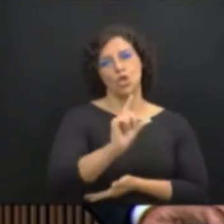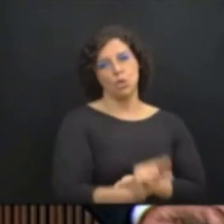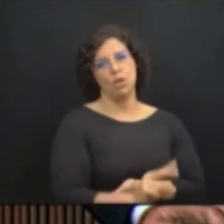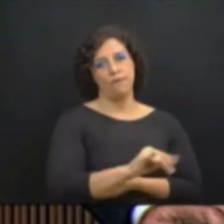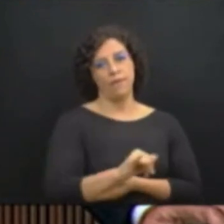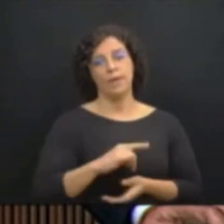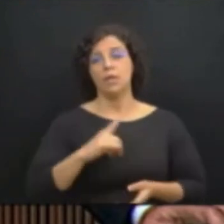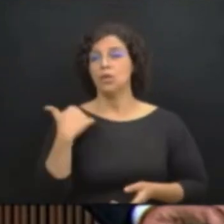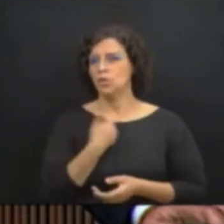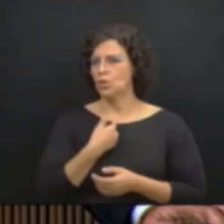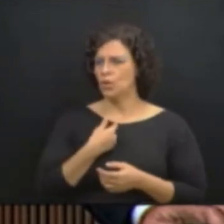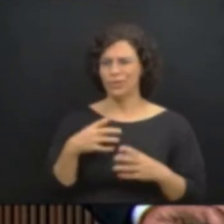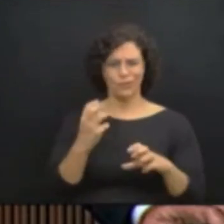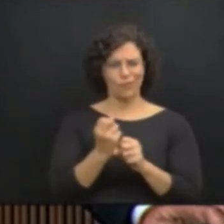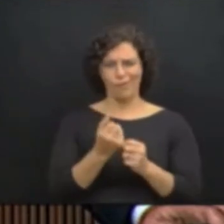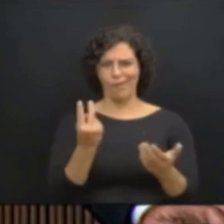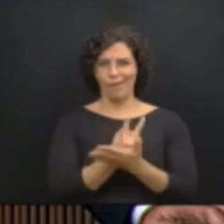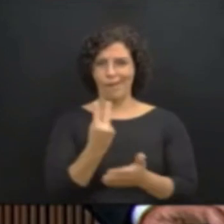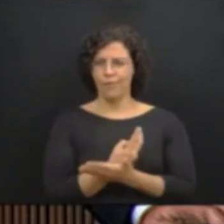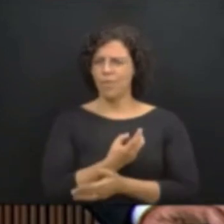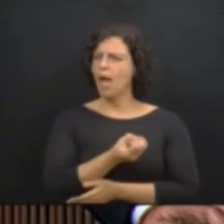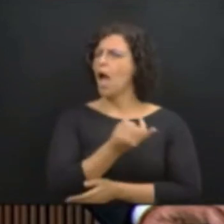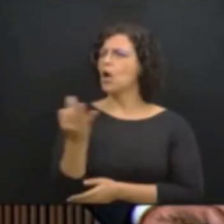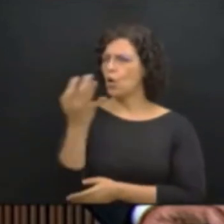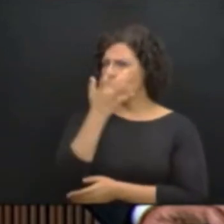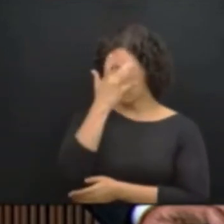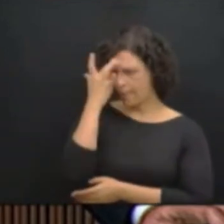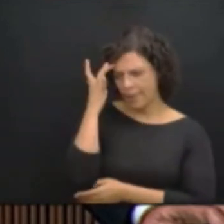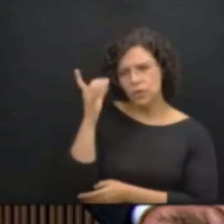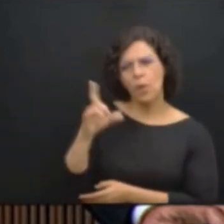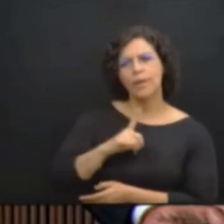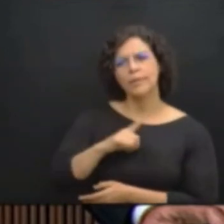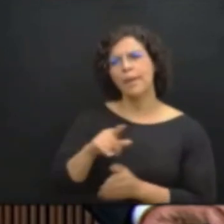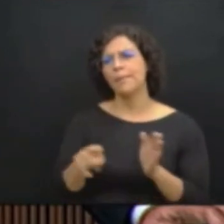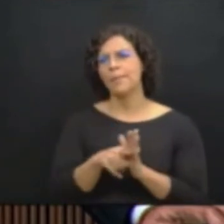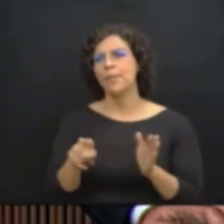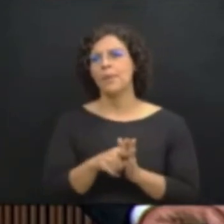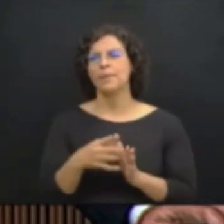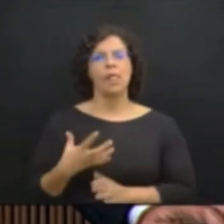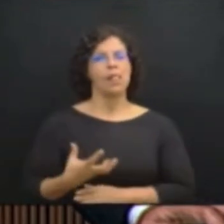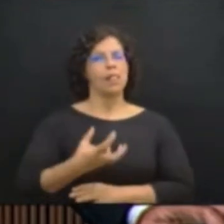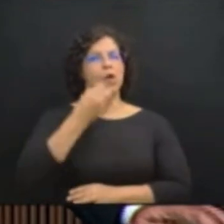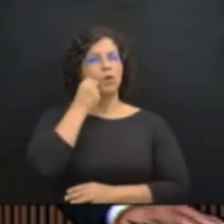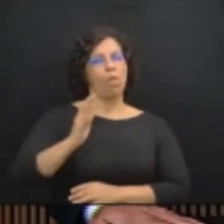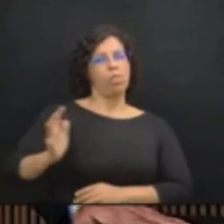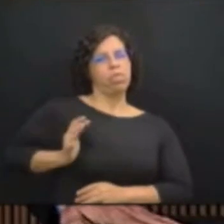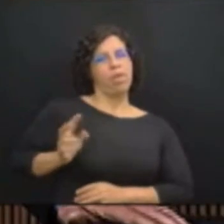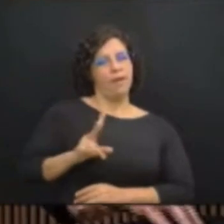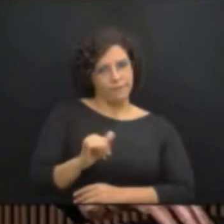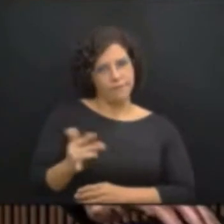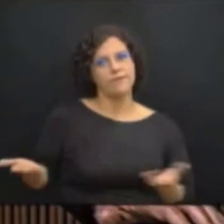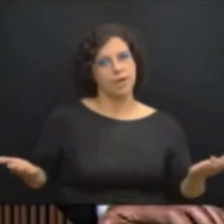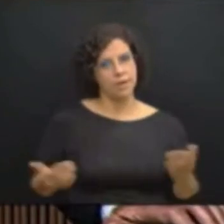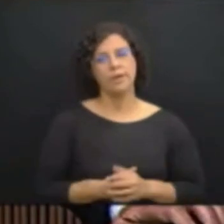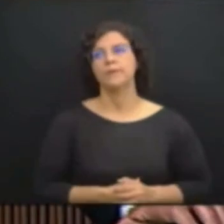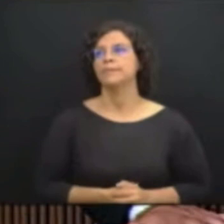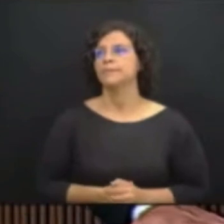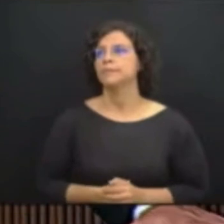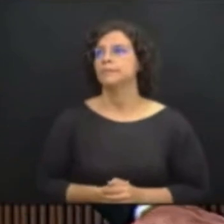A conta não fecha. Alguém está enchendo as burras de dinheiro. Tanto que,